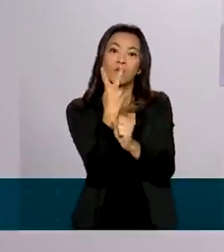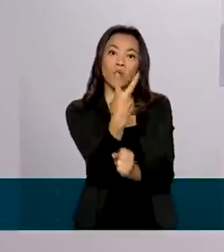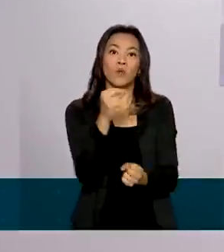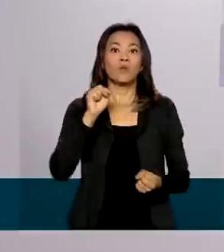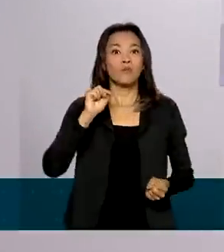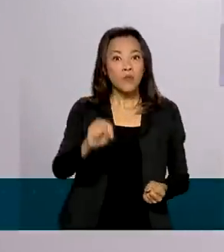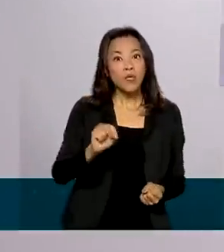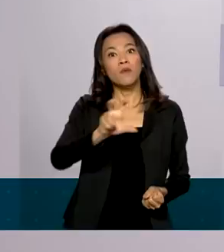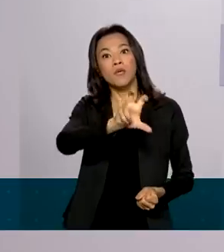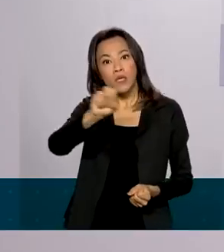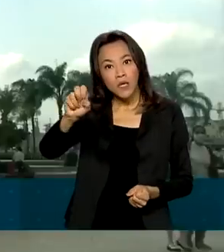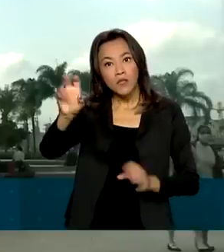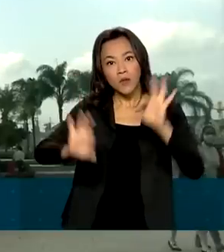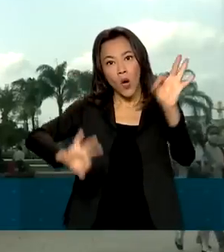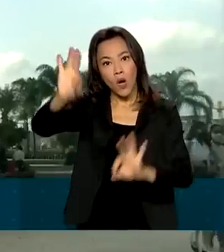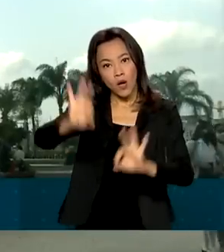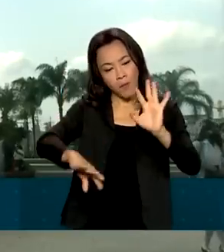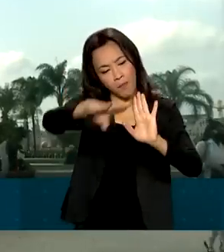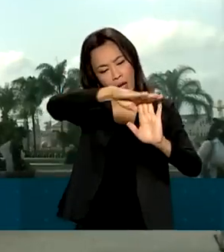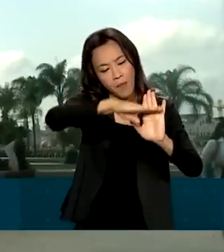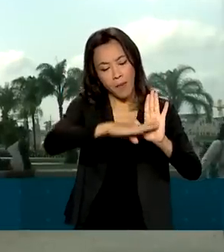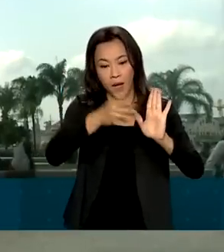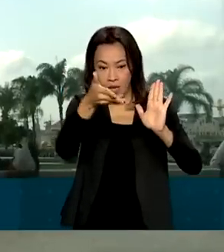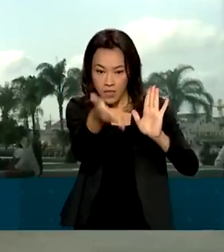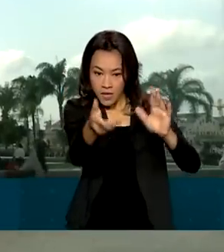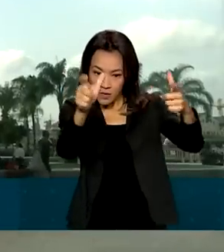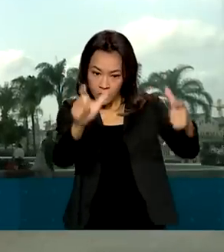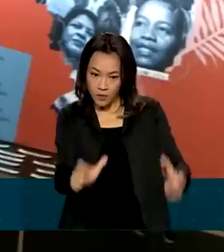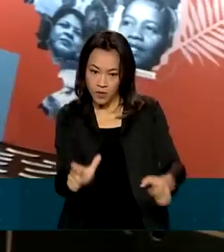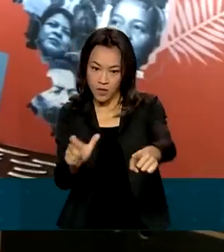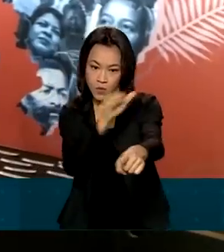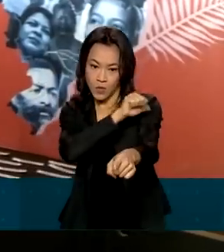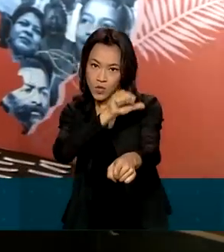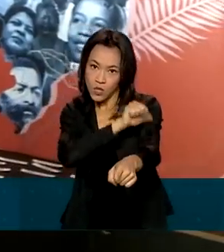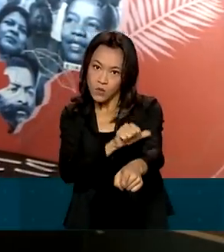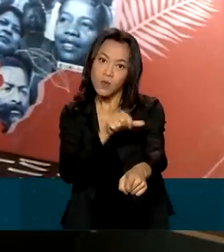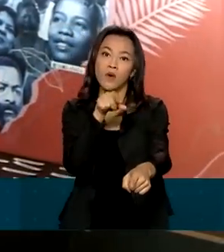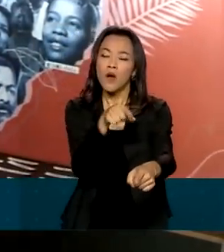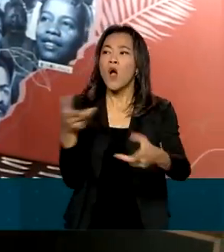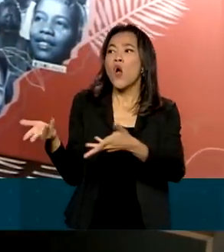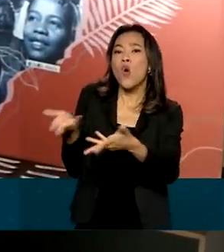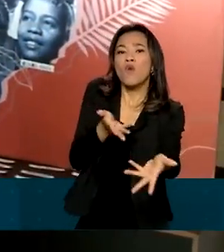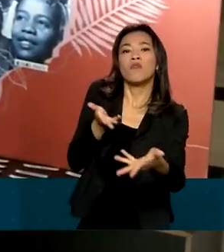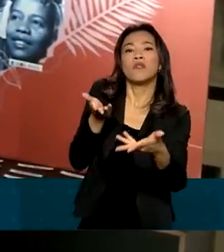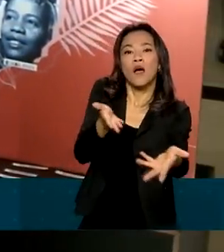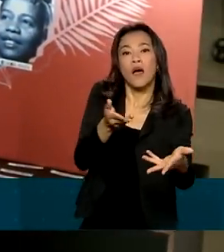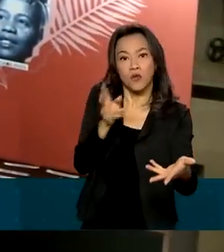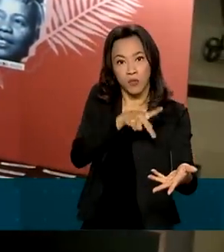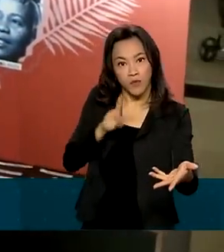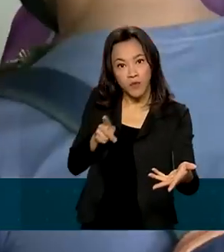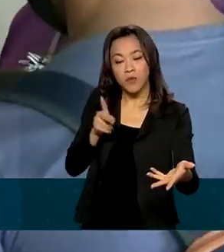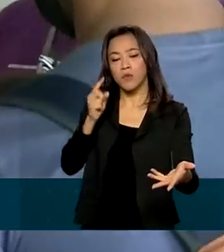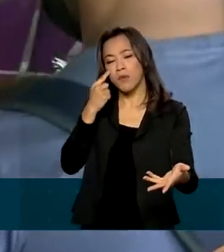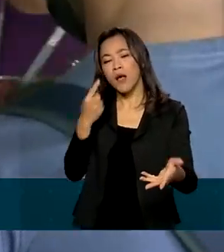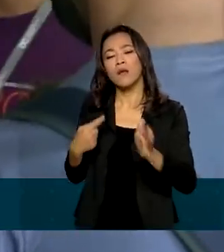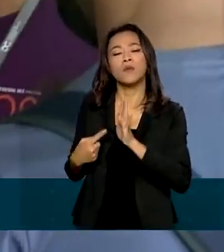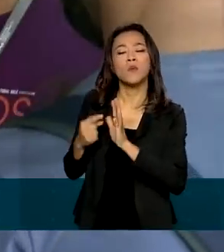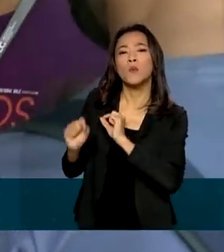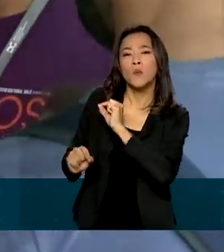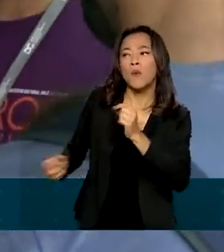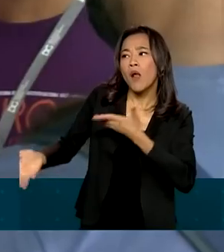eventos programados. No Museu do Amanhã, no Rio de Janeiro, os educadores convidaram os visitantes para uma atividade